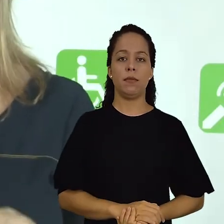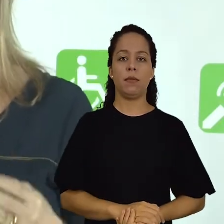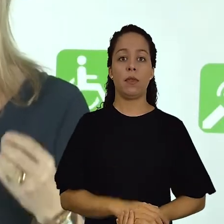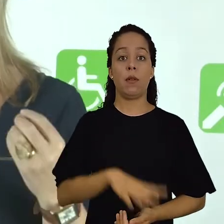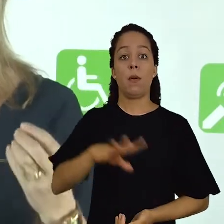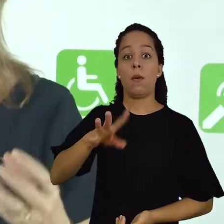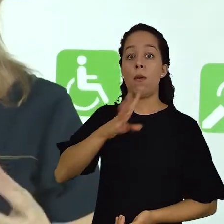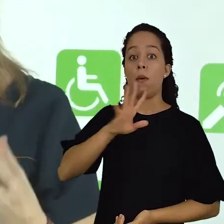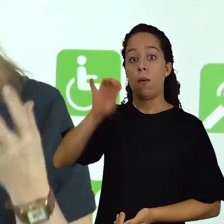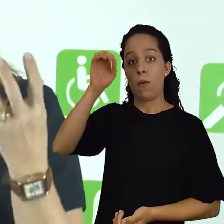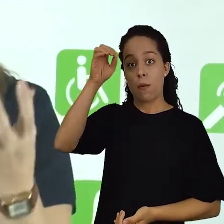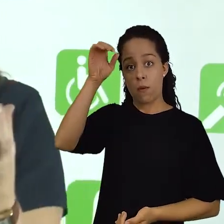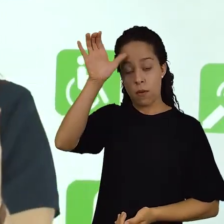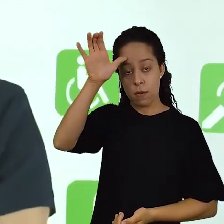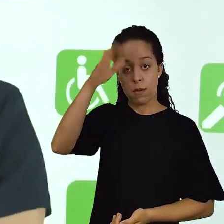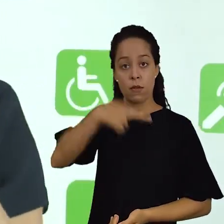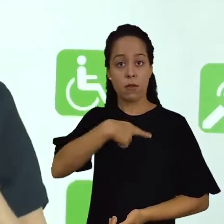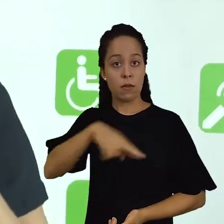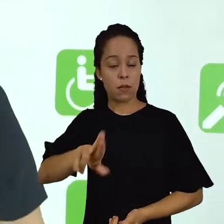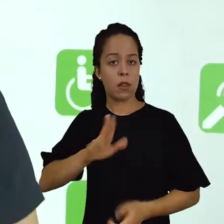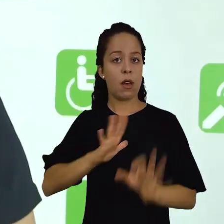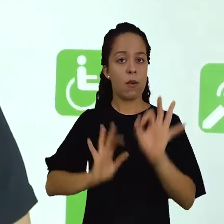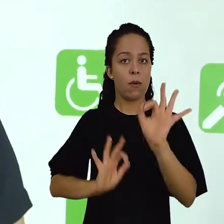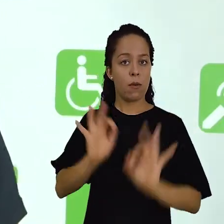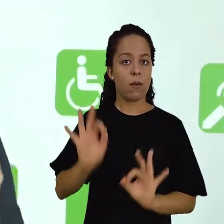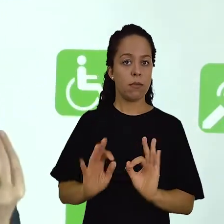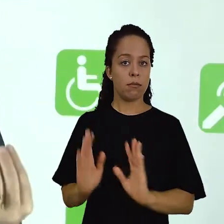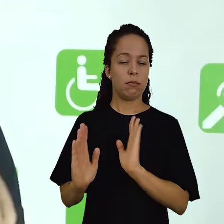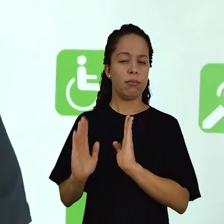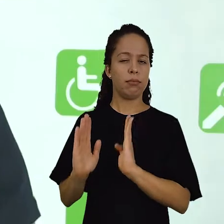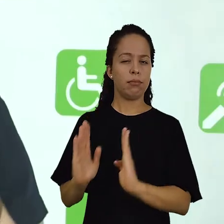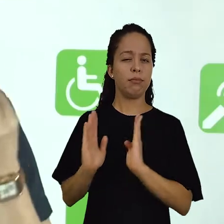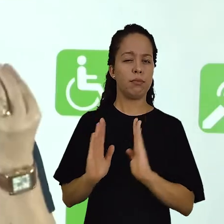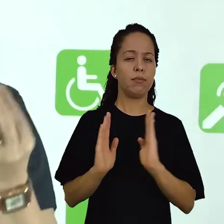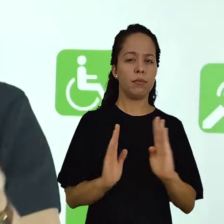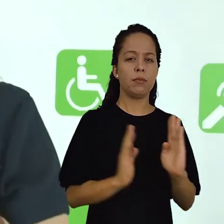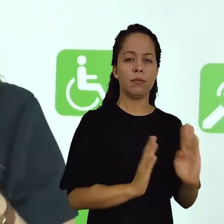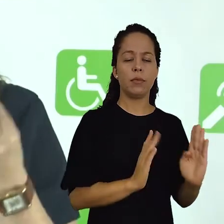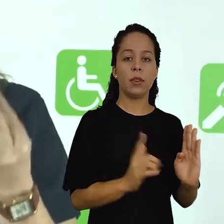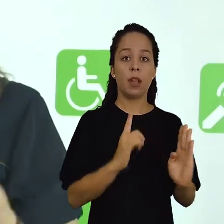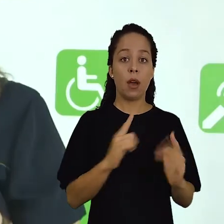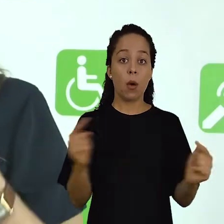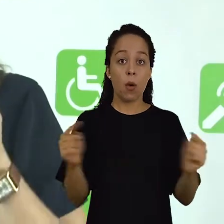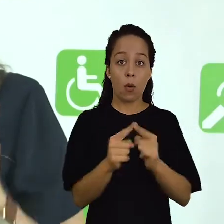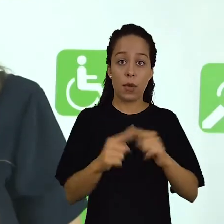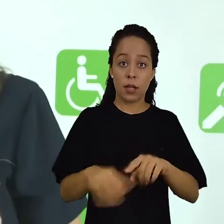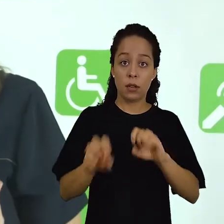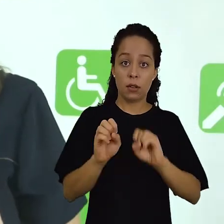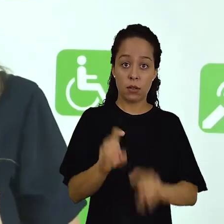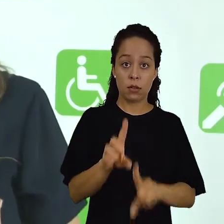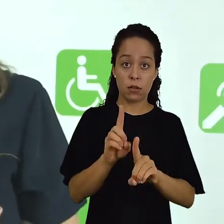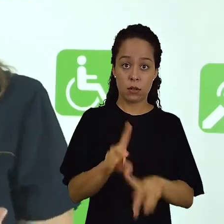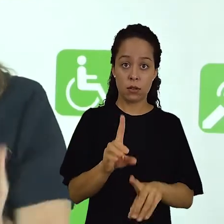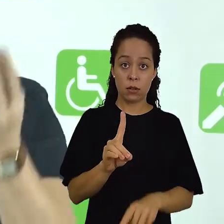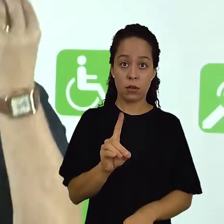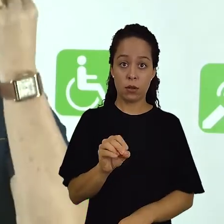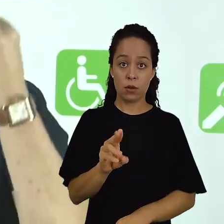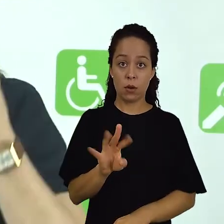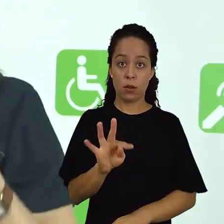Quando esses conhecimentos religiosos são organizados e sistematizados em uma corrente doutrinária,